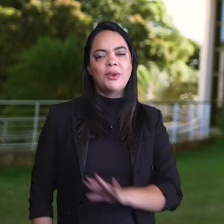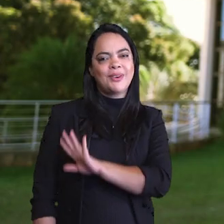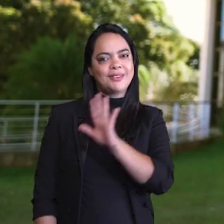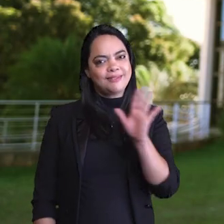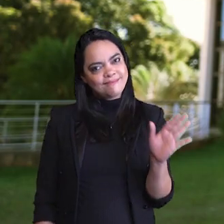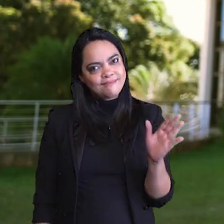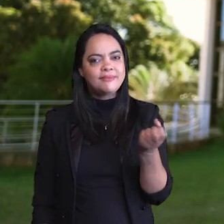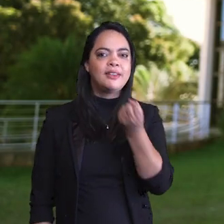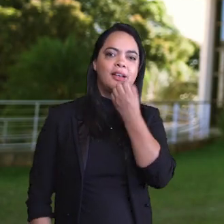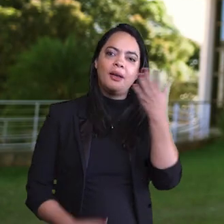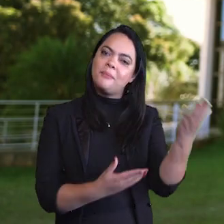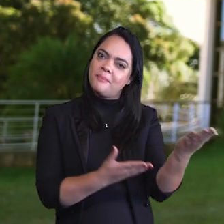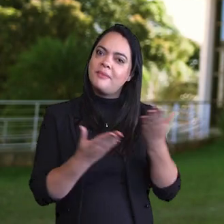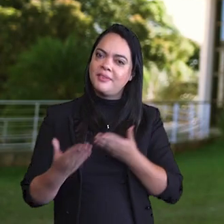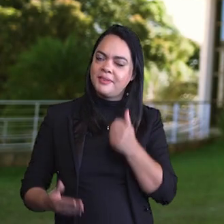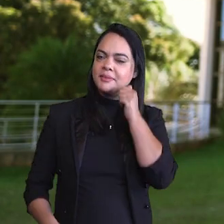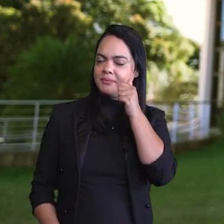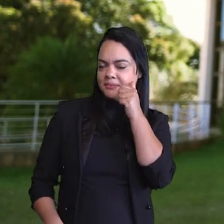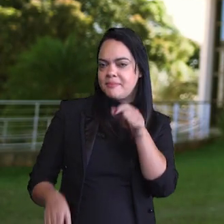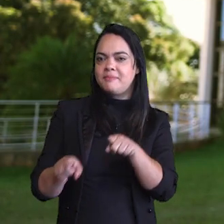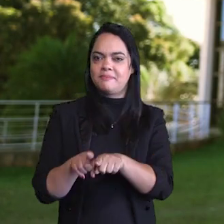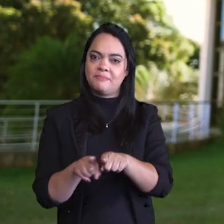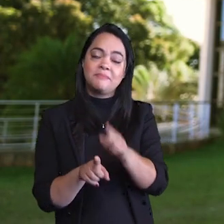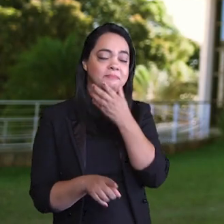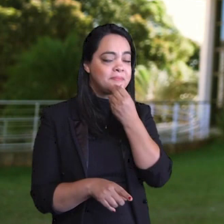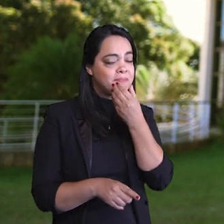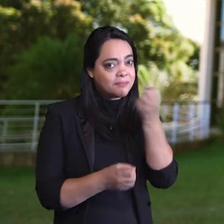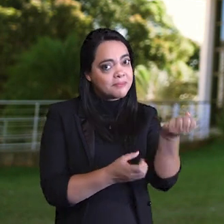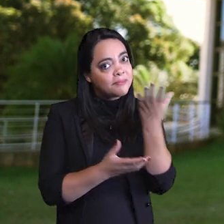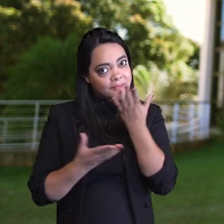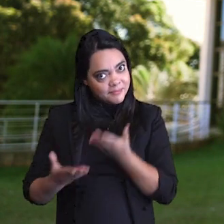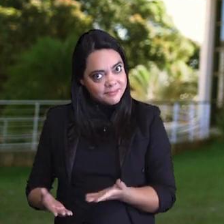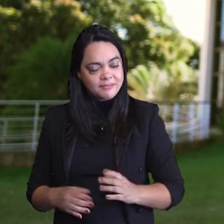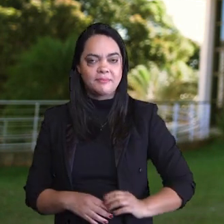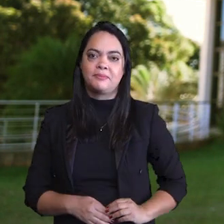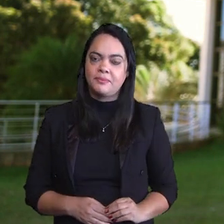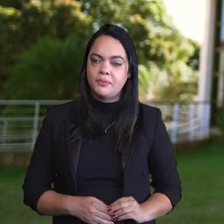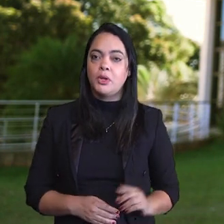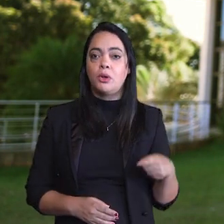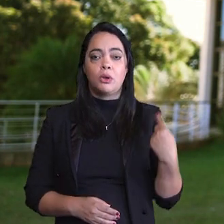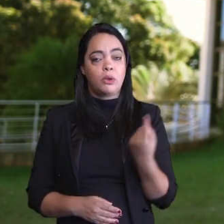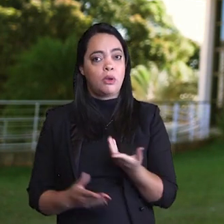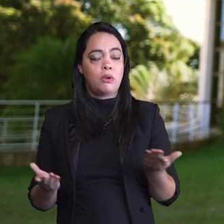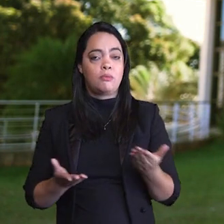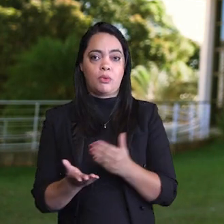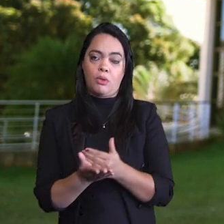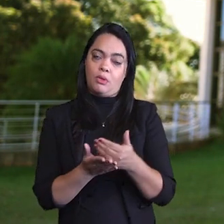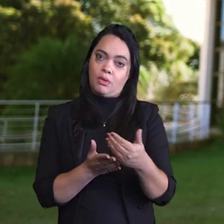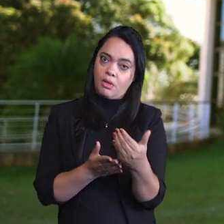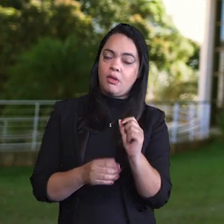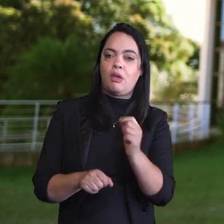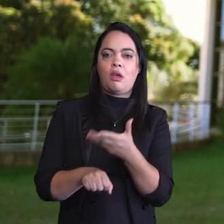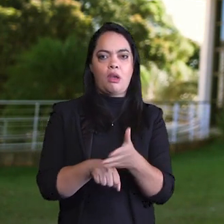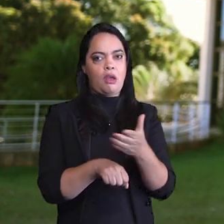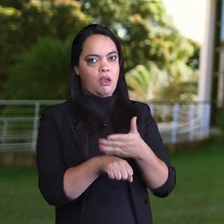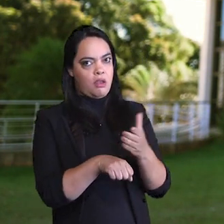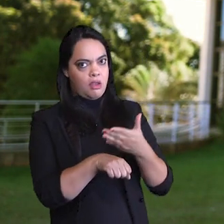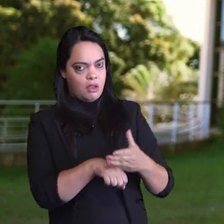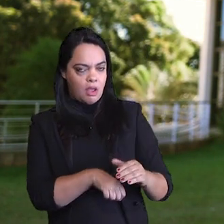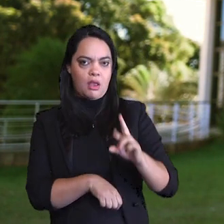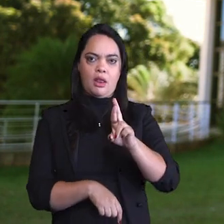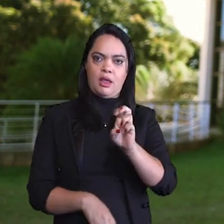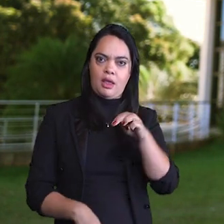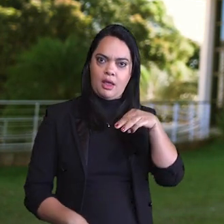Olá, bem-vindas, bem-vindos. Estamos dando início às atividades emergenciais